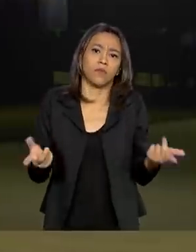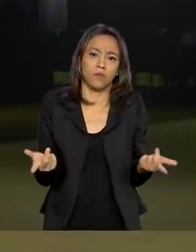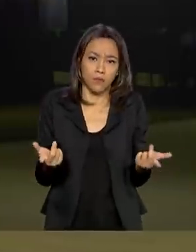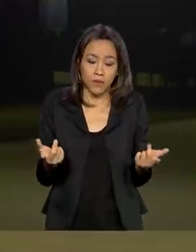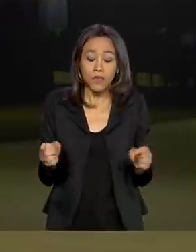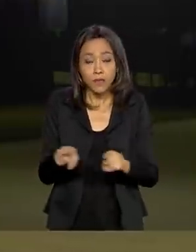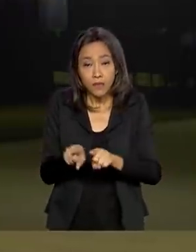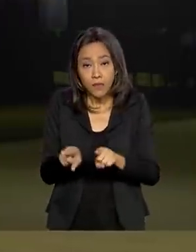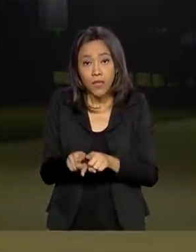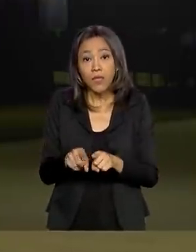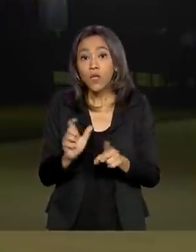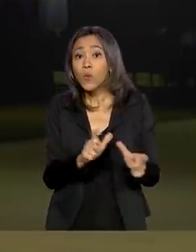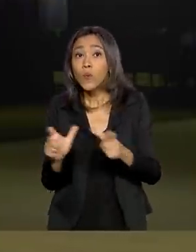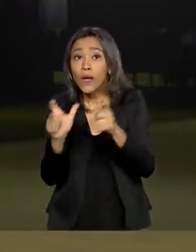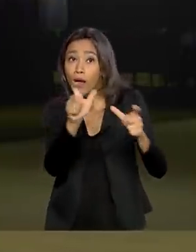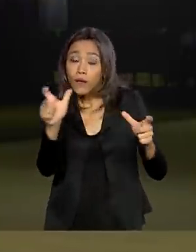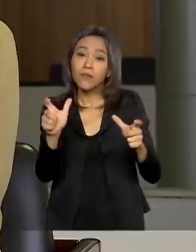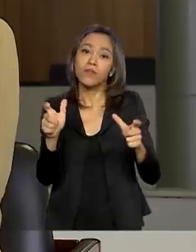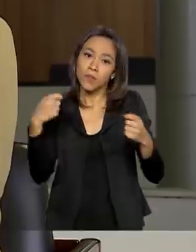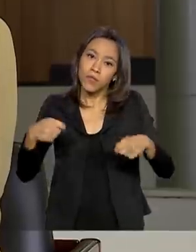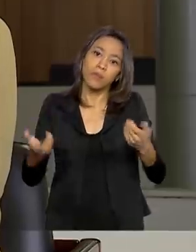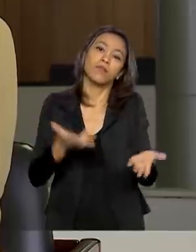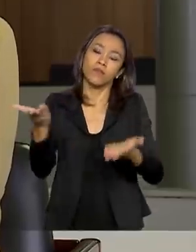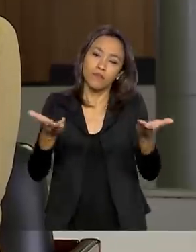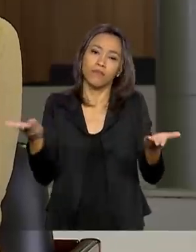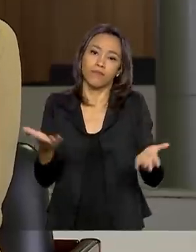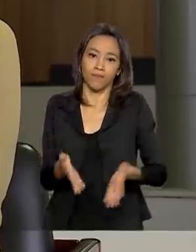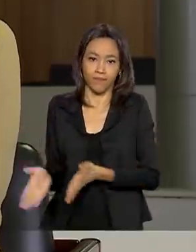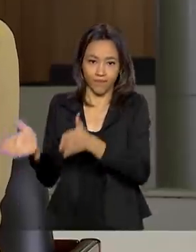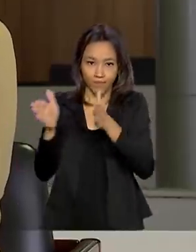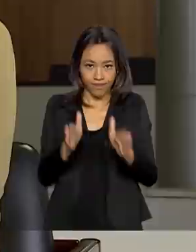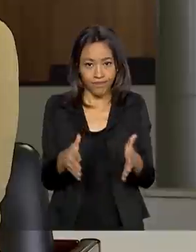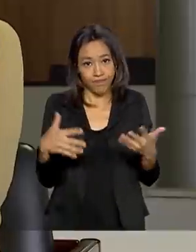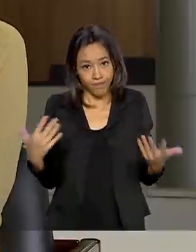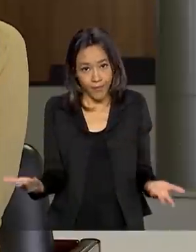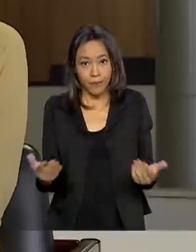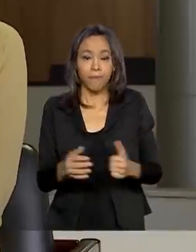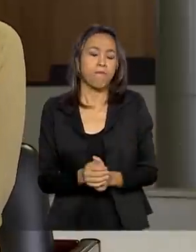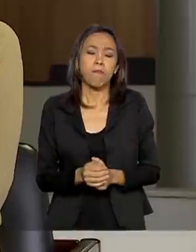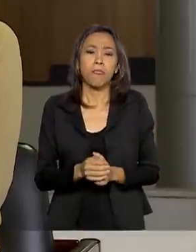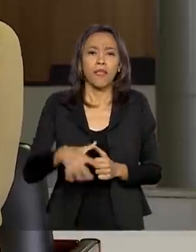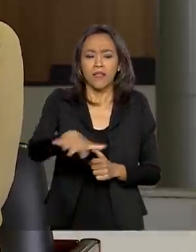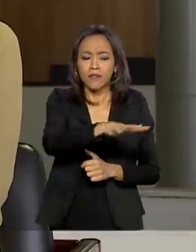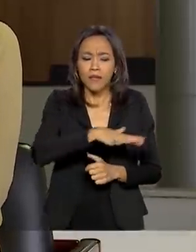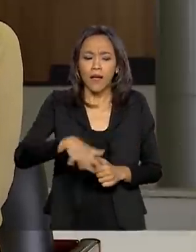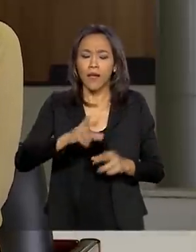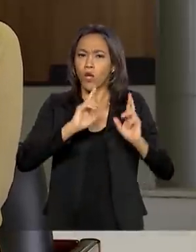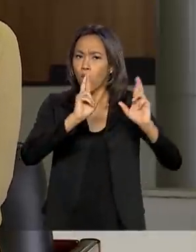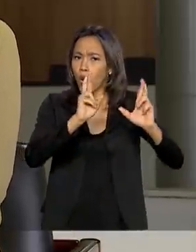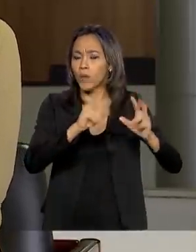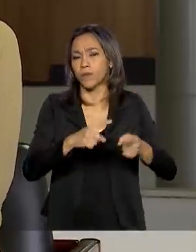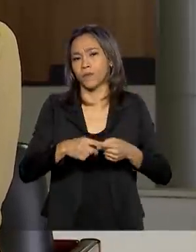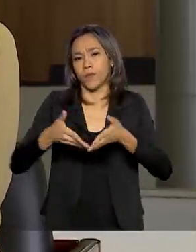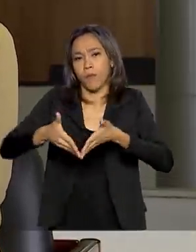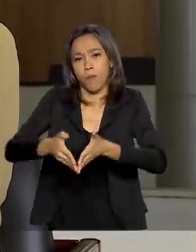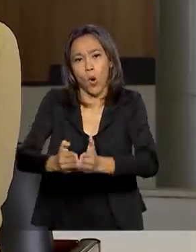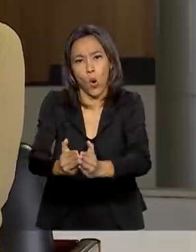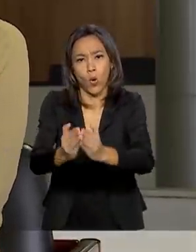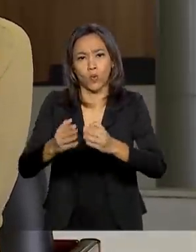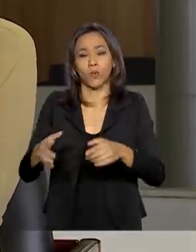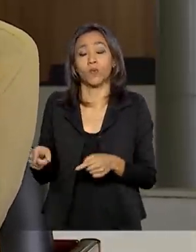localidades que deixem de ser atendidas. Bem, ministro, os demais setores logísticos, portos, ferrovias, também estão sendo